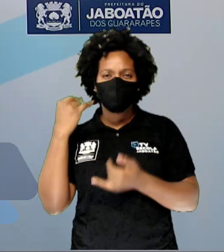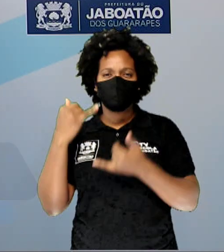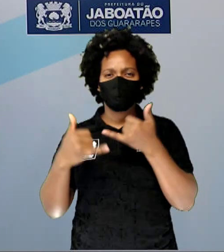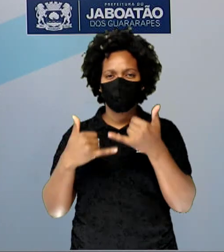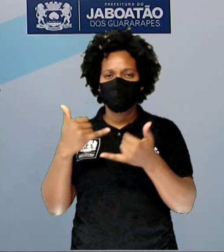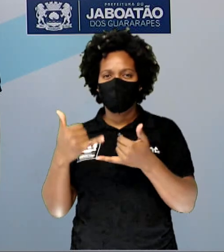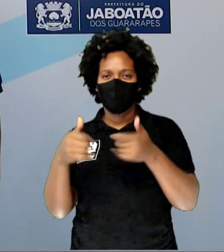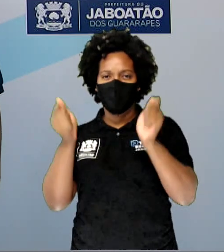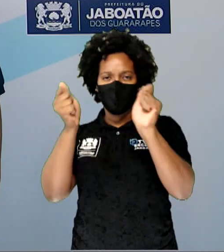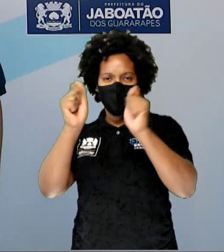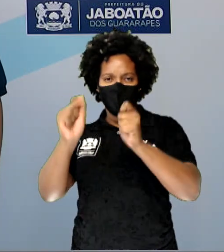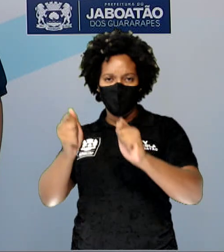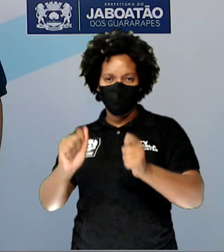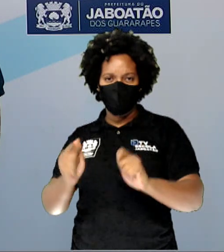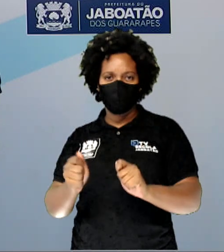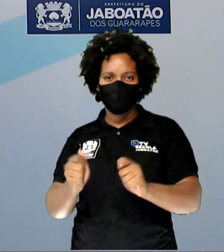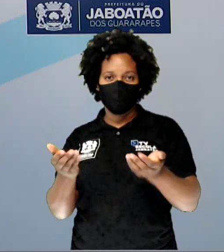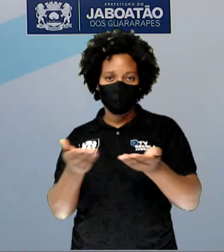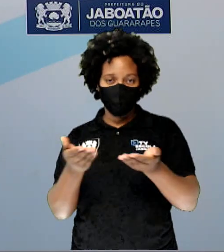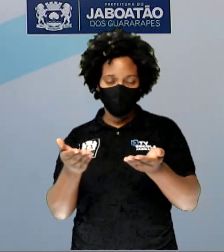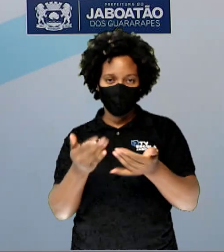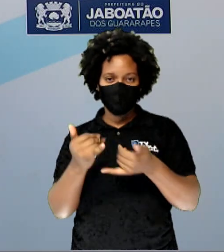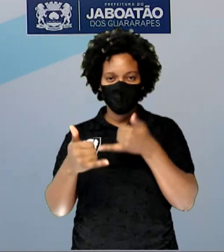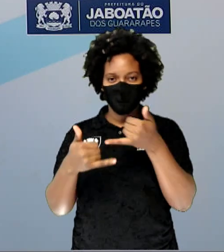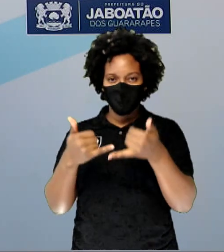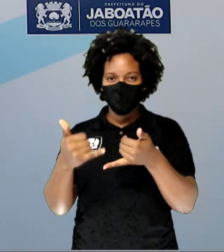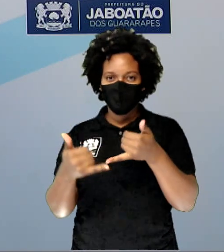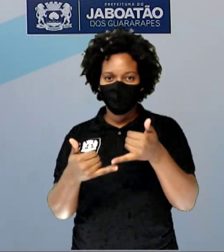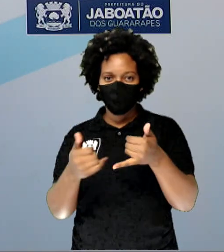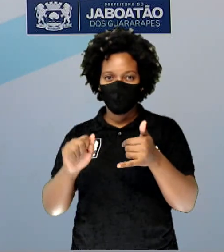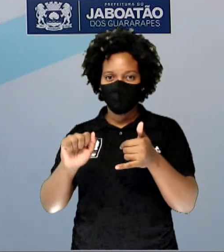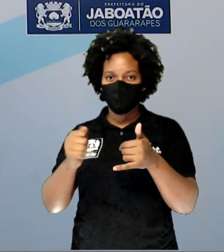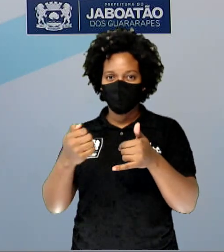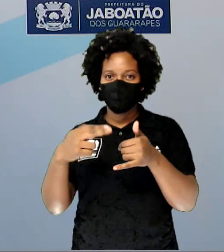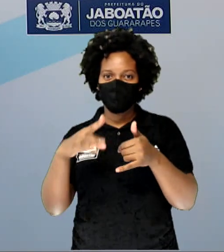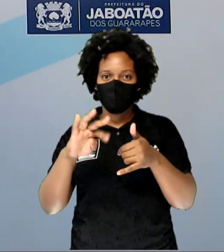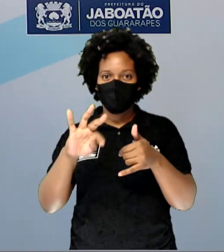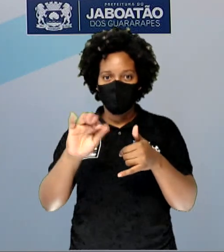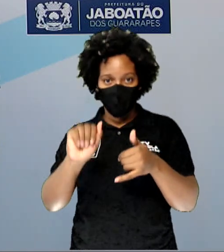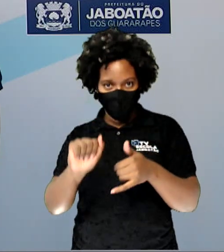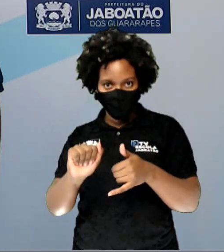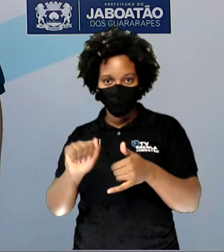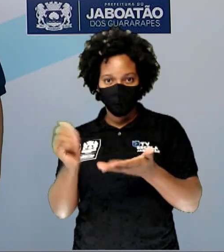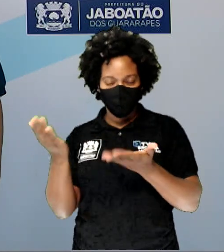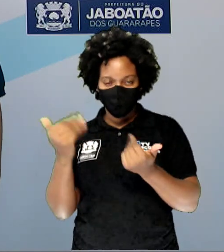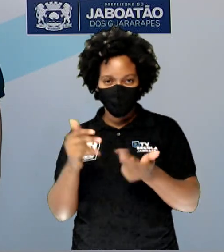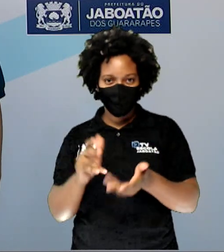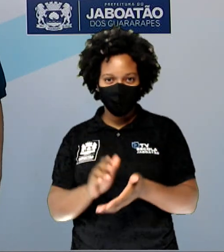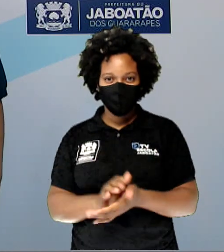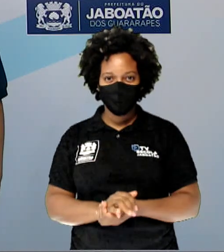artesanais. Hoje a gente vai falar sobre brinquedos de sucata. Vamos lá?